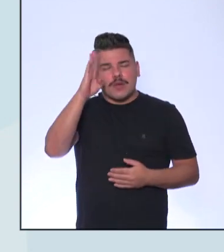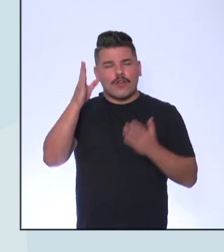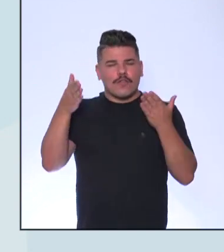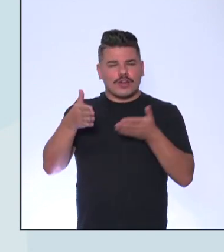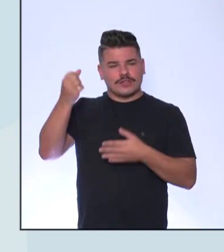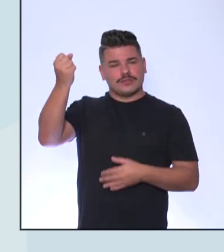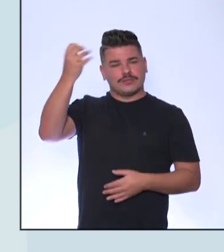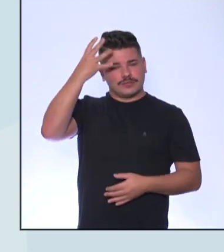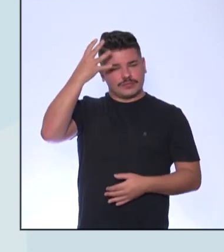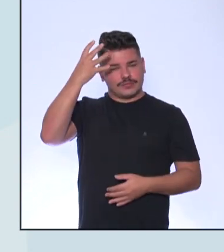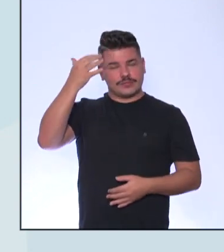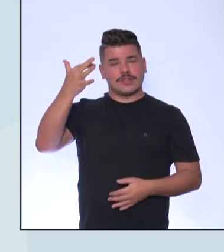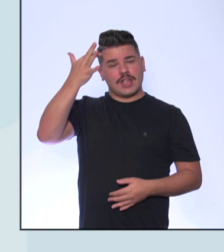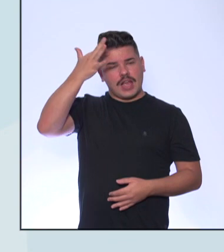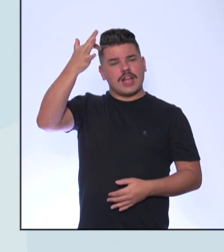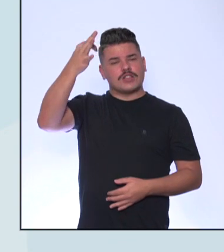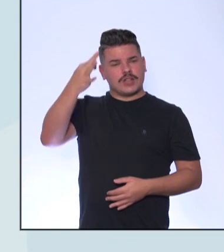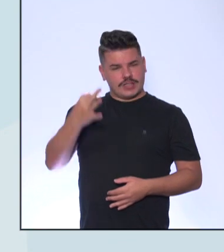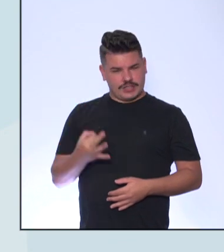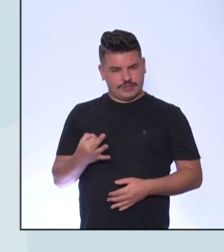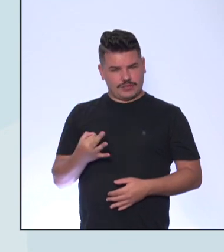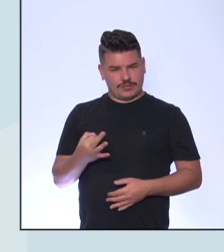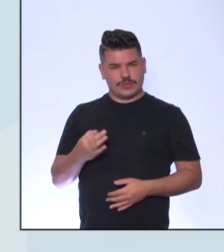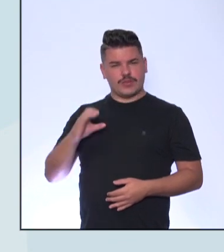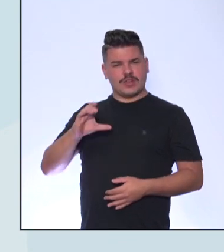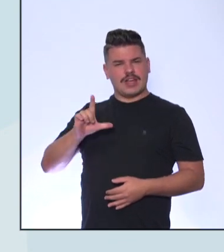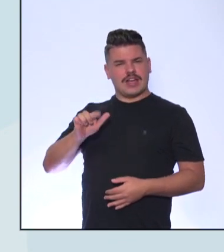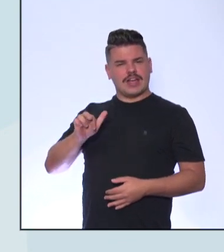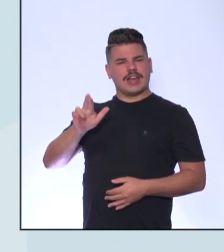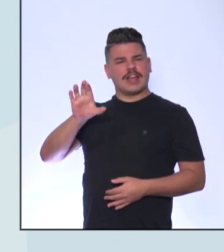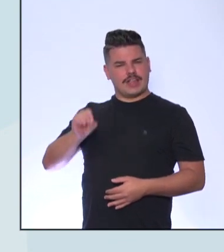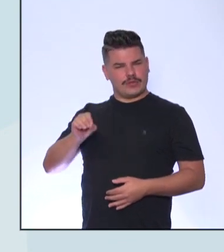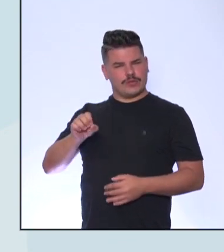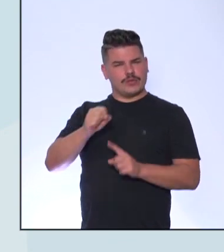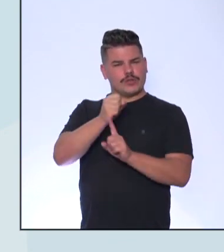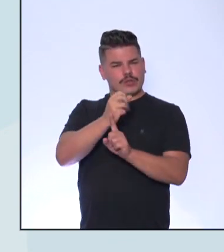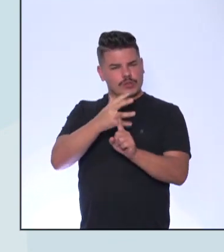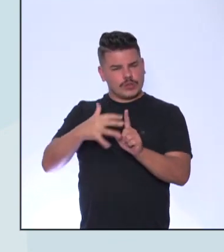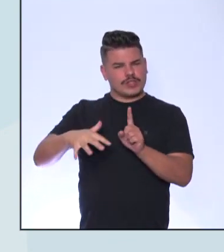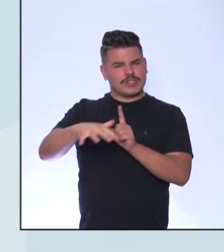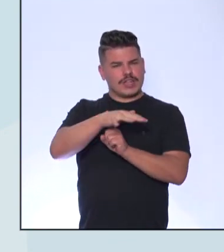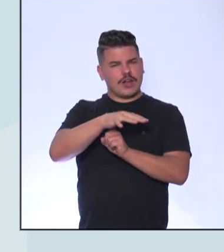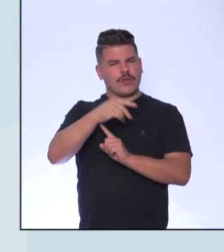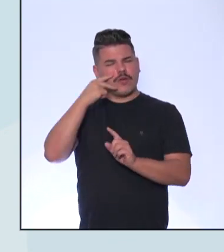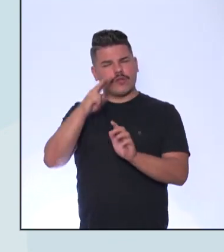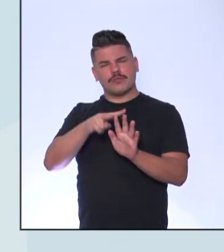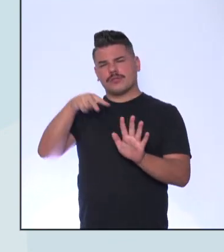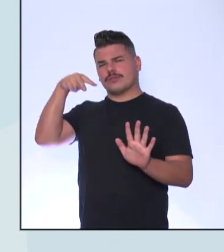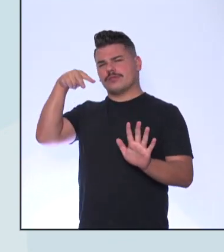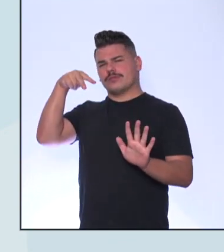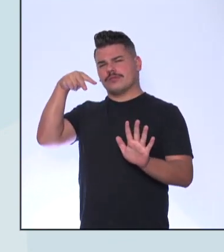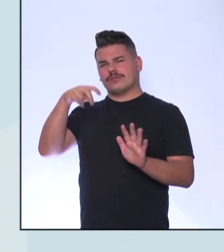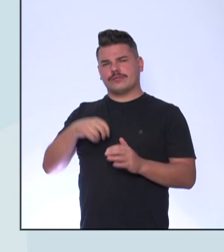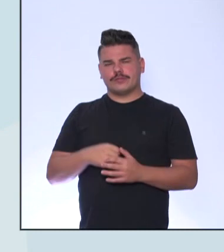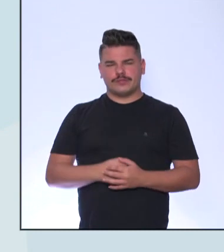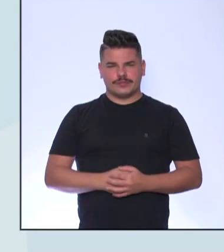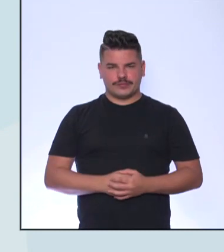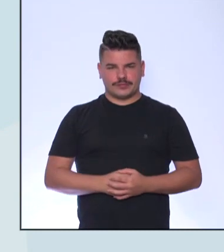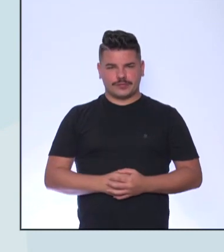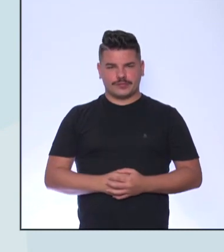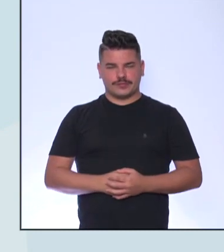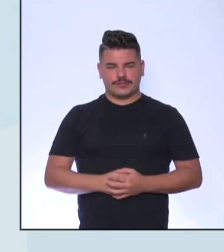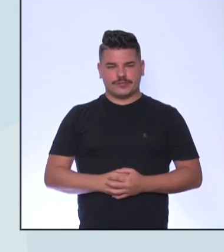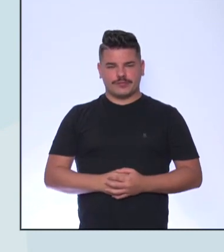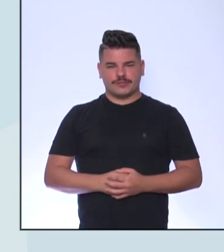racionalismo Clericalismo Socialismo Ou perspectivismo A última